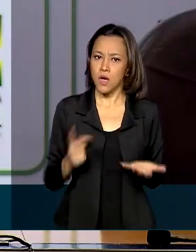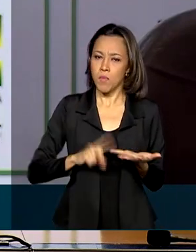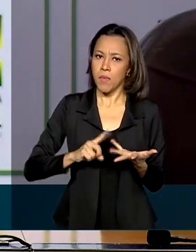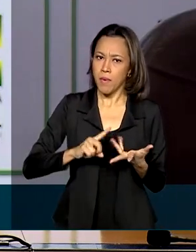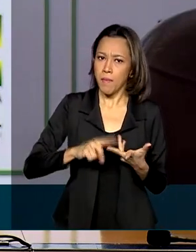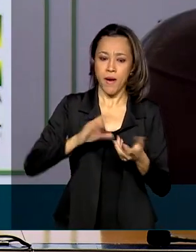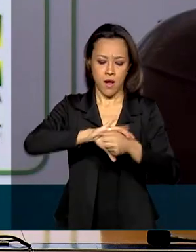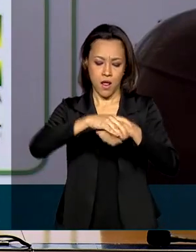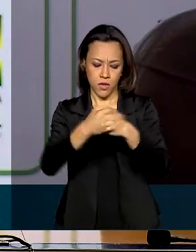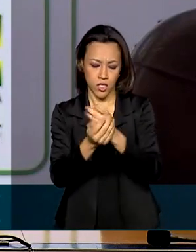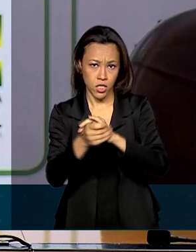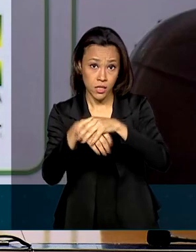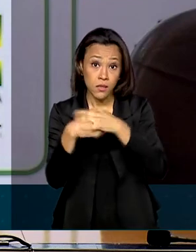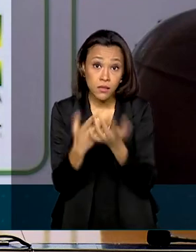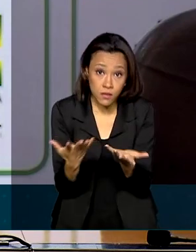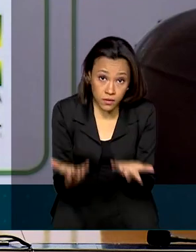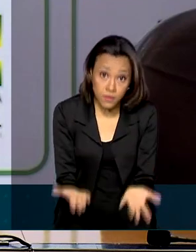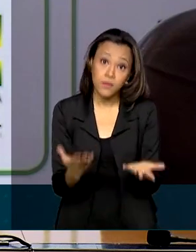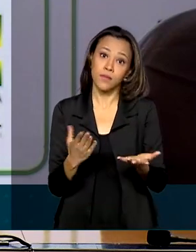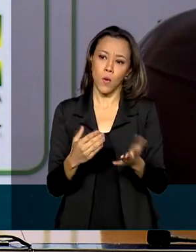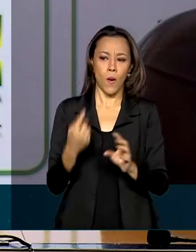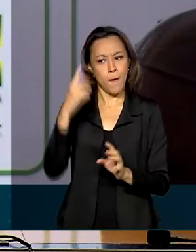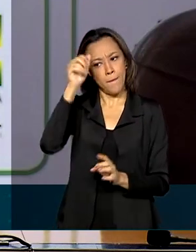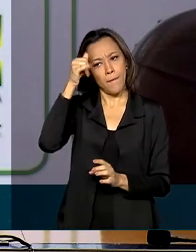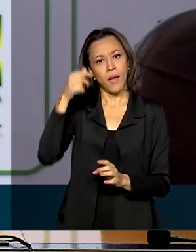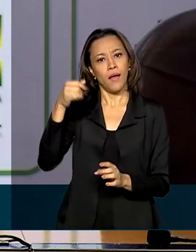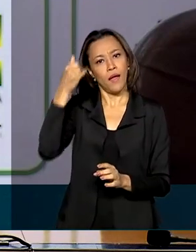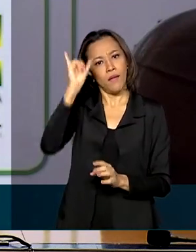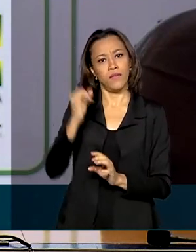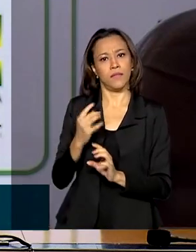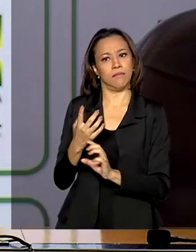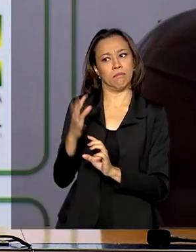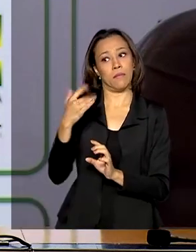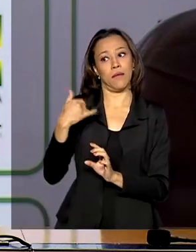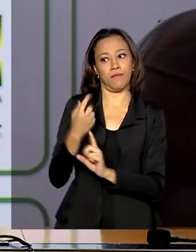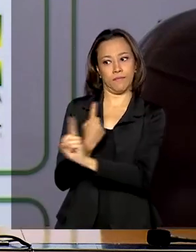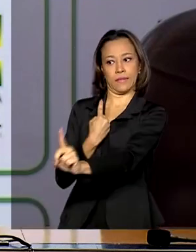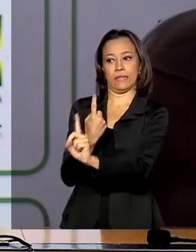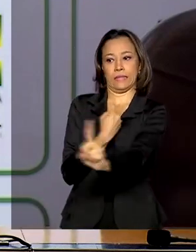higienização, a manutenção de uma distância de segurança, vivendo o nosso novo normal.